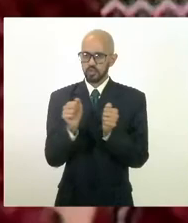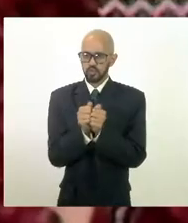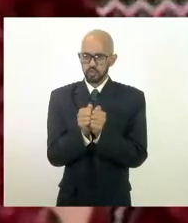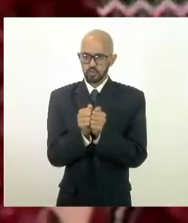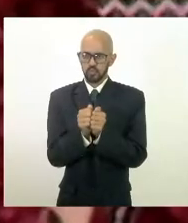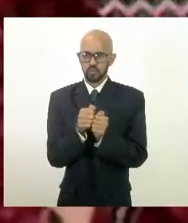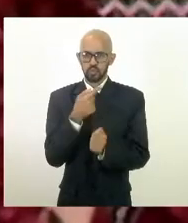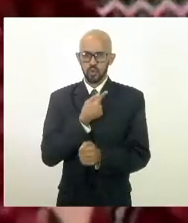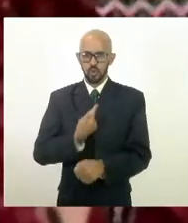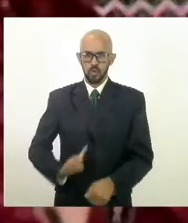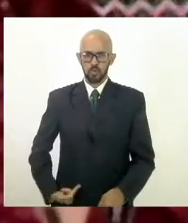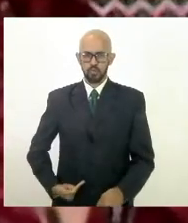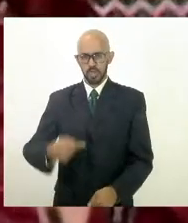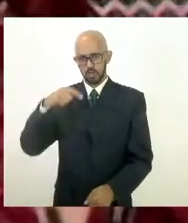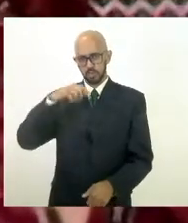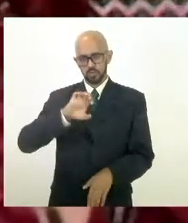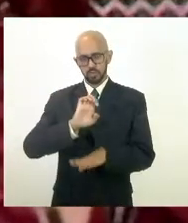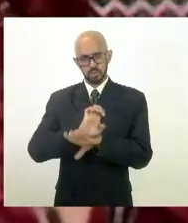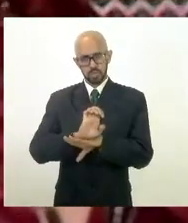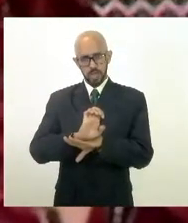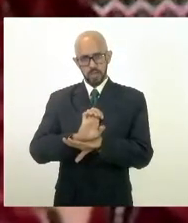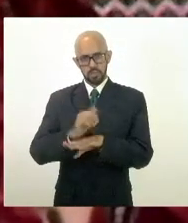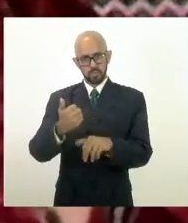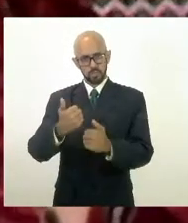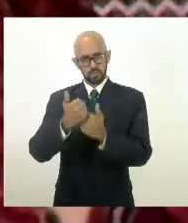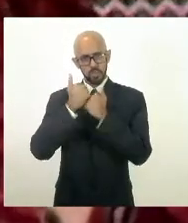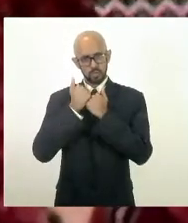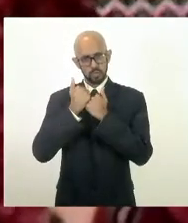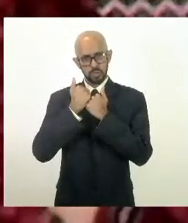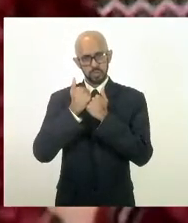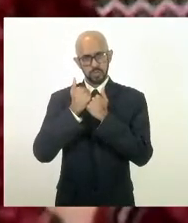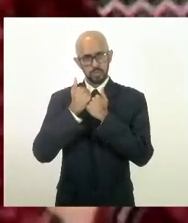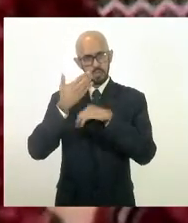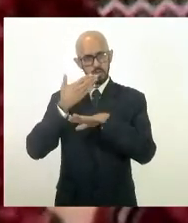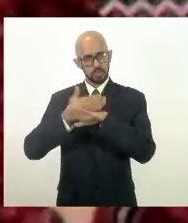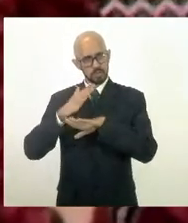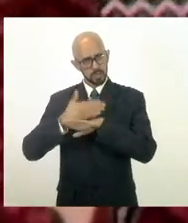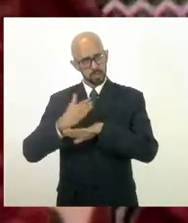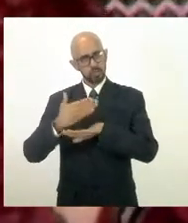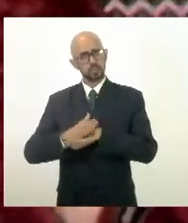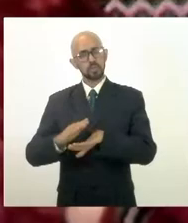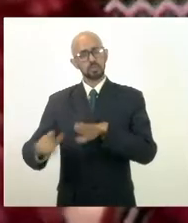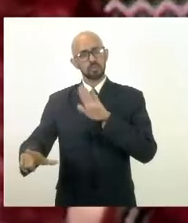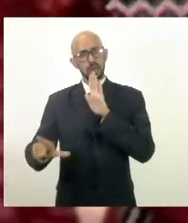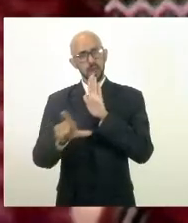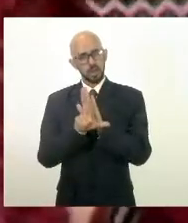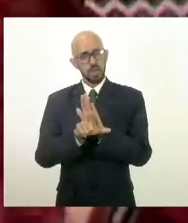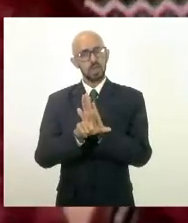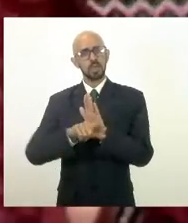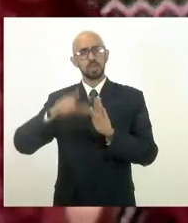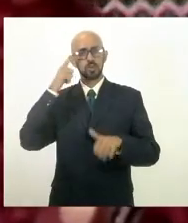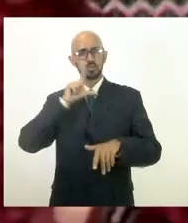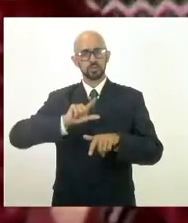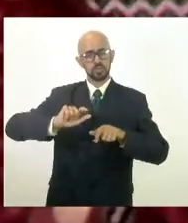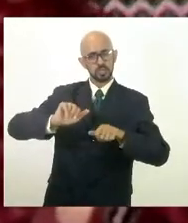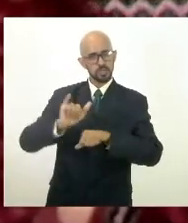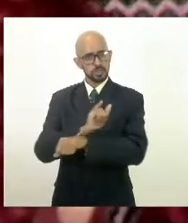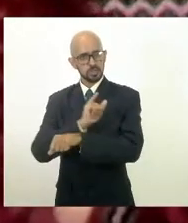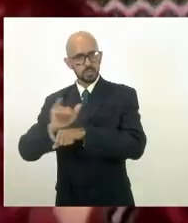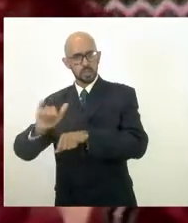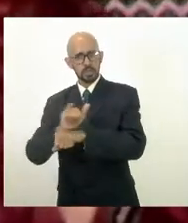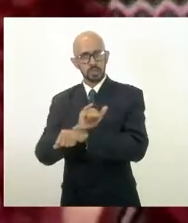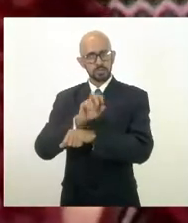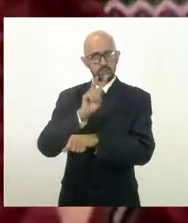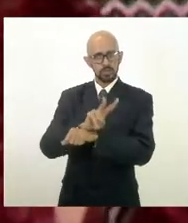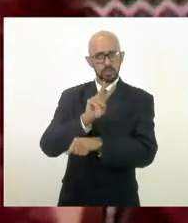governo do estado possa nos auxiliar na regulamentação dessa lei e garantir mais mecanismos de defesa